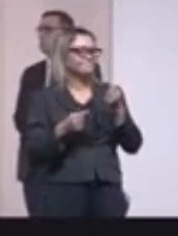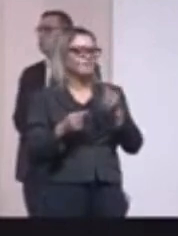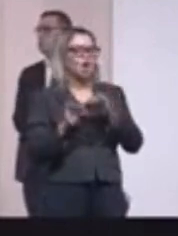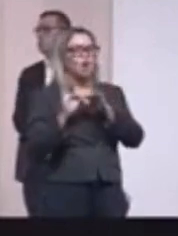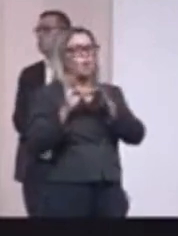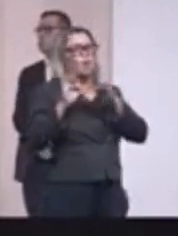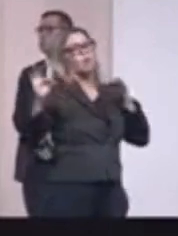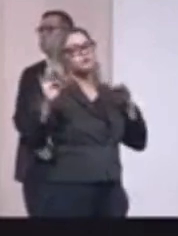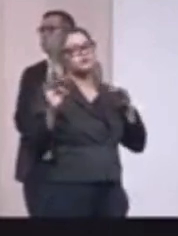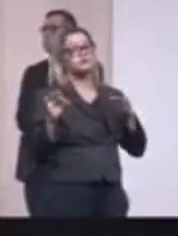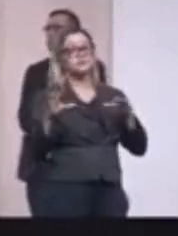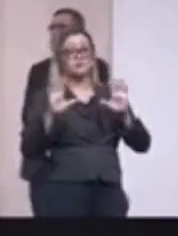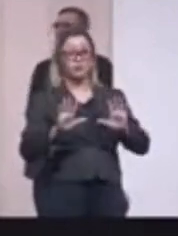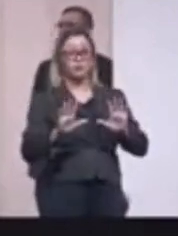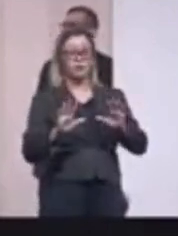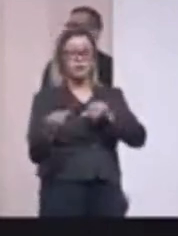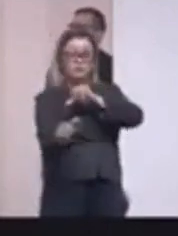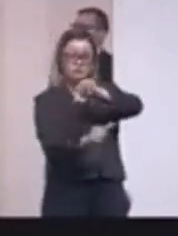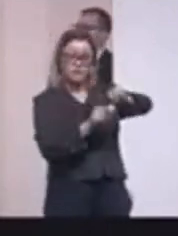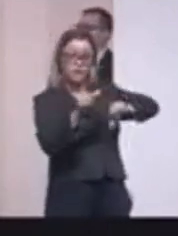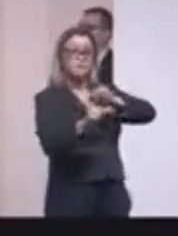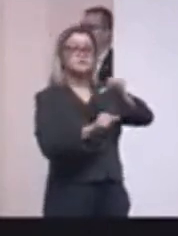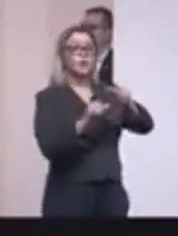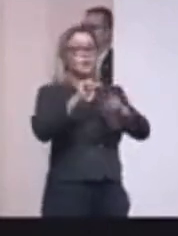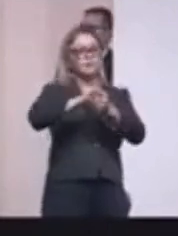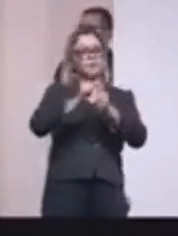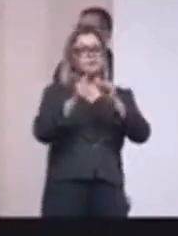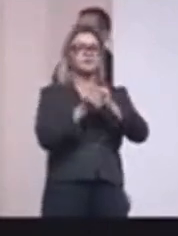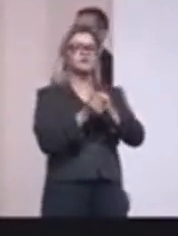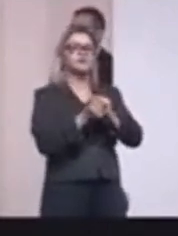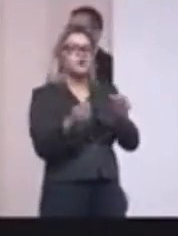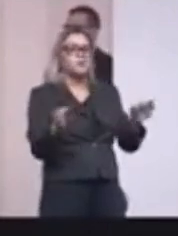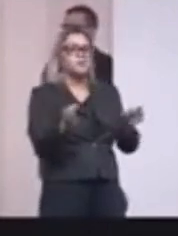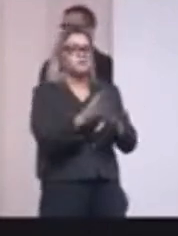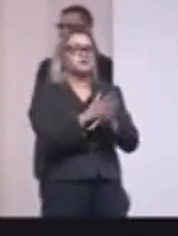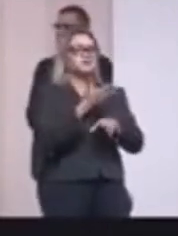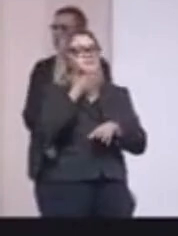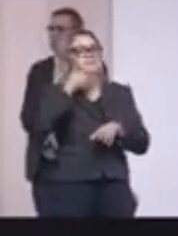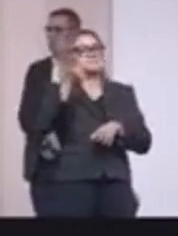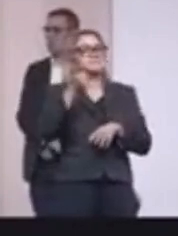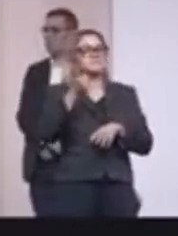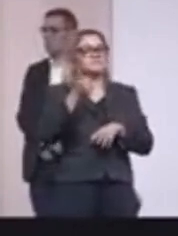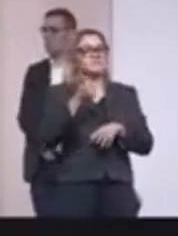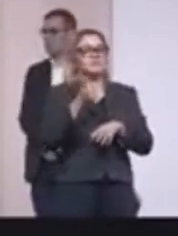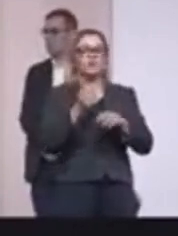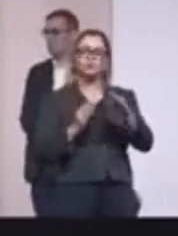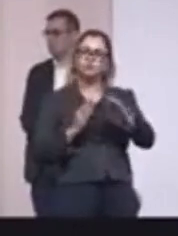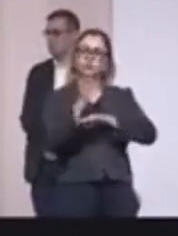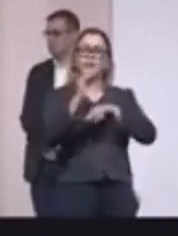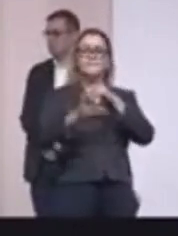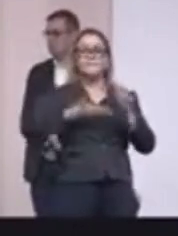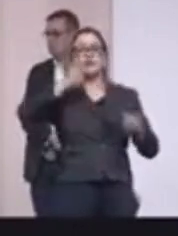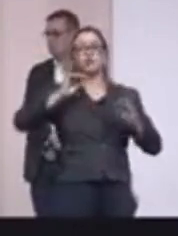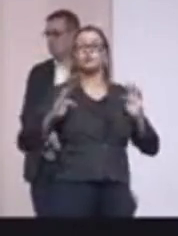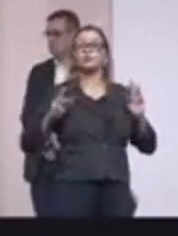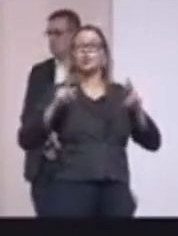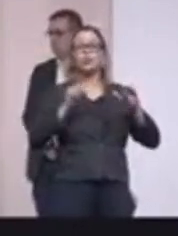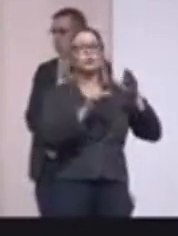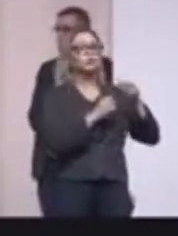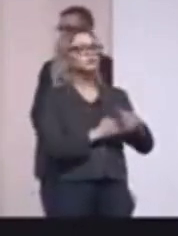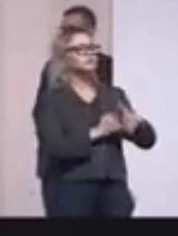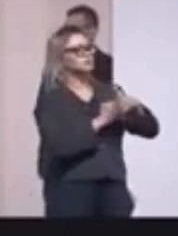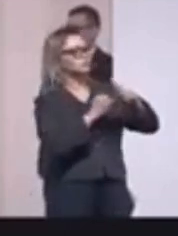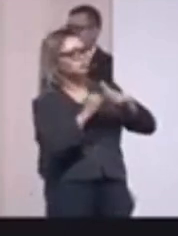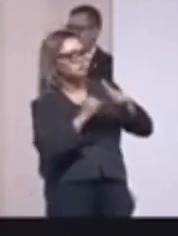então desta forma, com essa transformação, com essa adaptação, a gente tem um programa muito mais crível, que alcança praticamente todas as instituições,